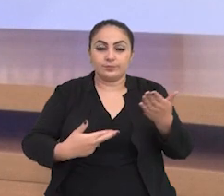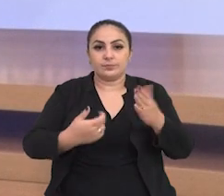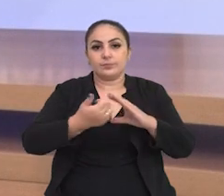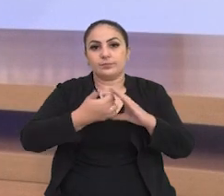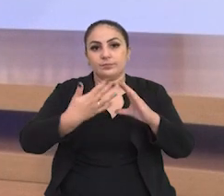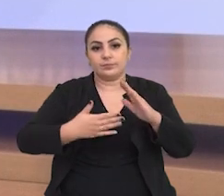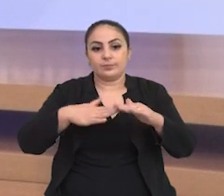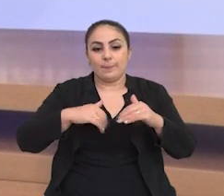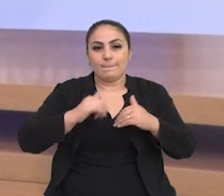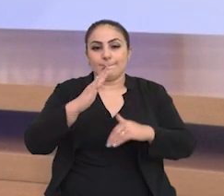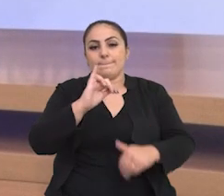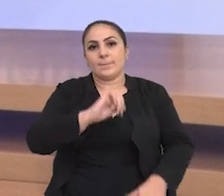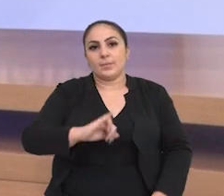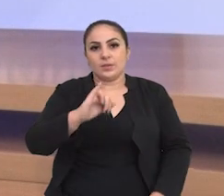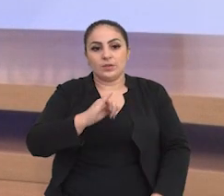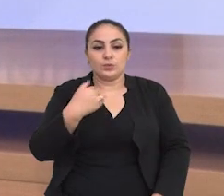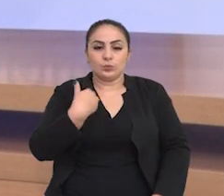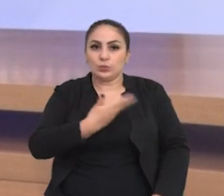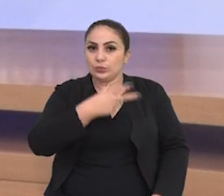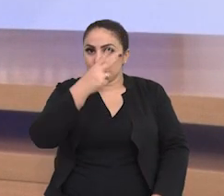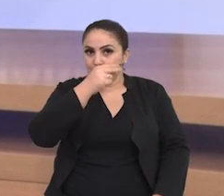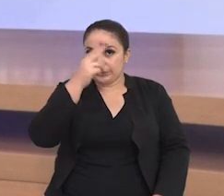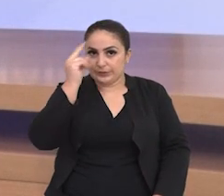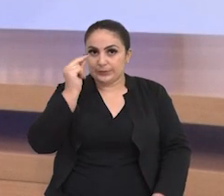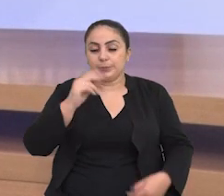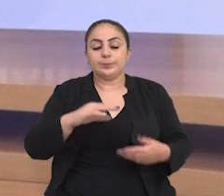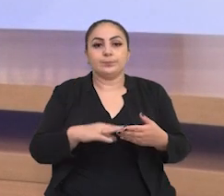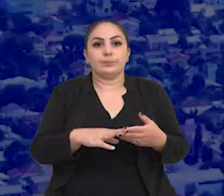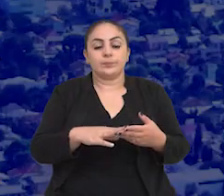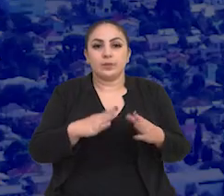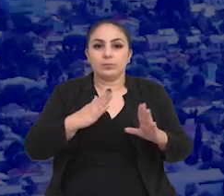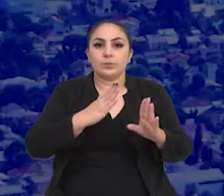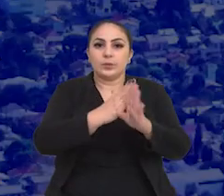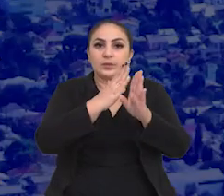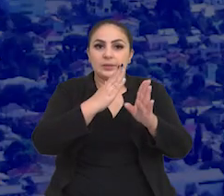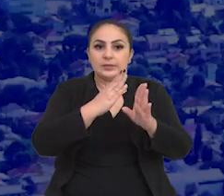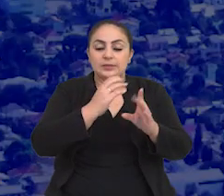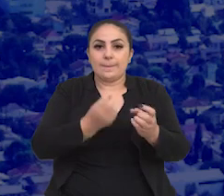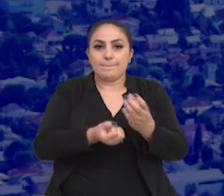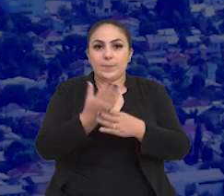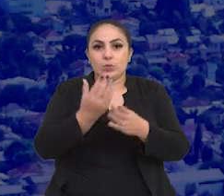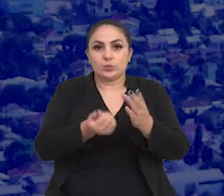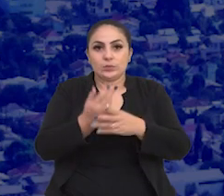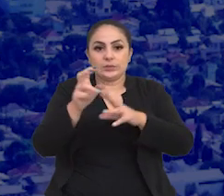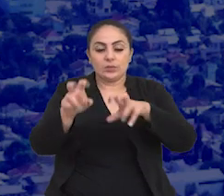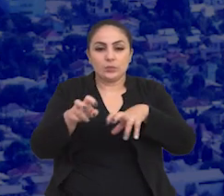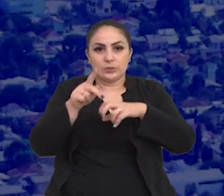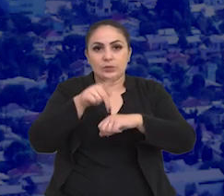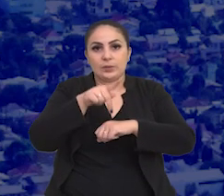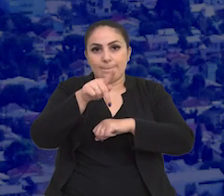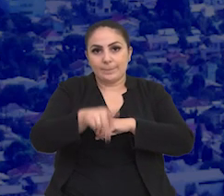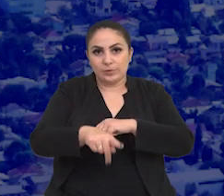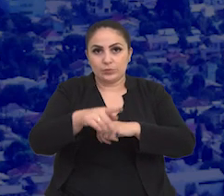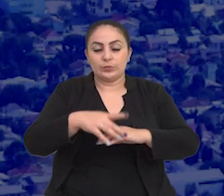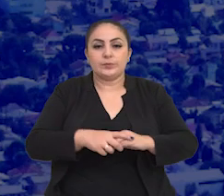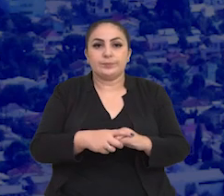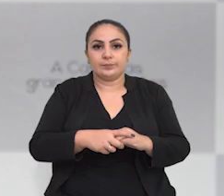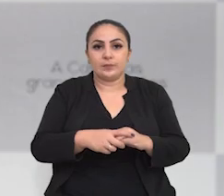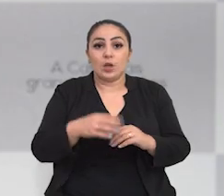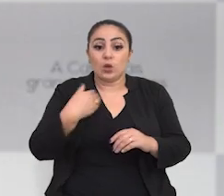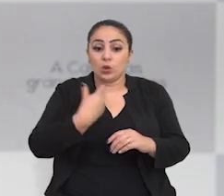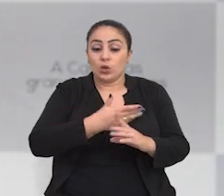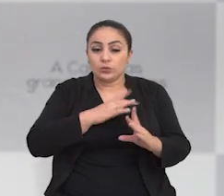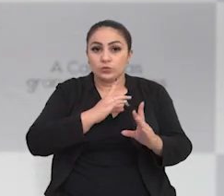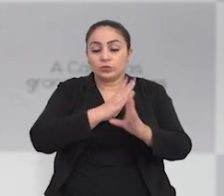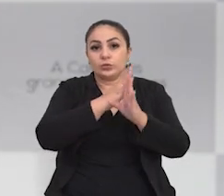com os aspectos mais importantes sobre o nosso município. Diagnóstico da produção agrícola de Passo Fundo